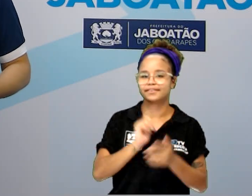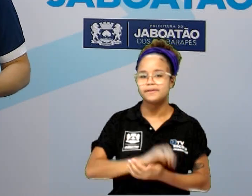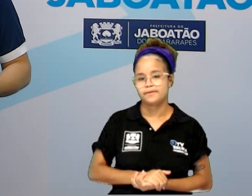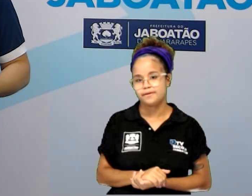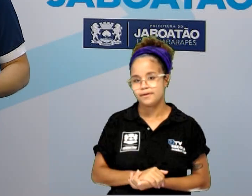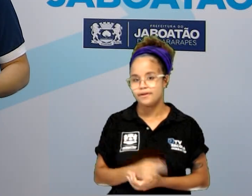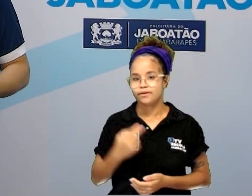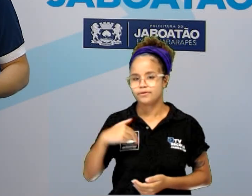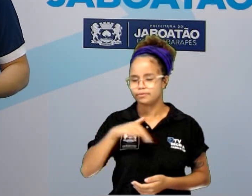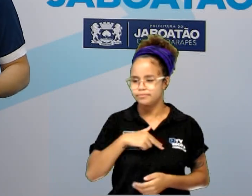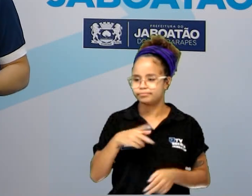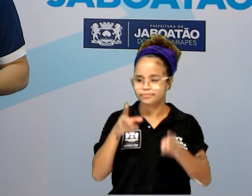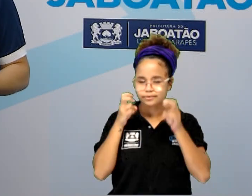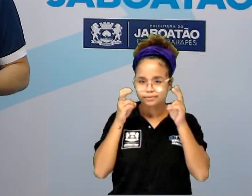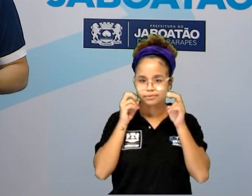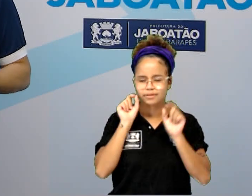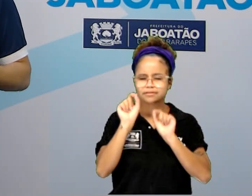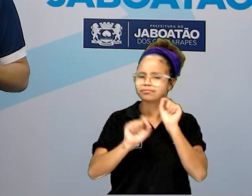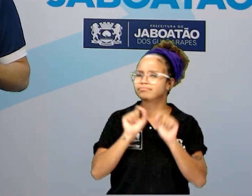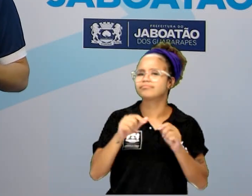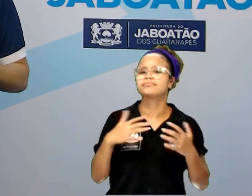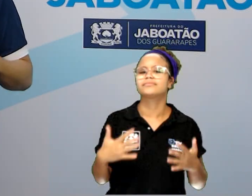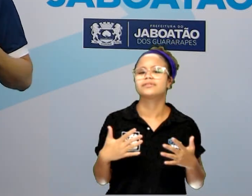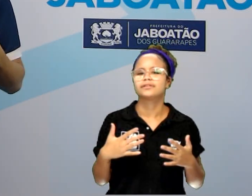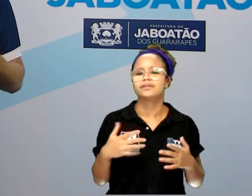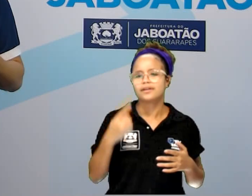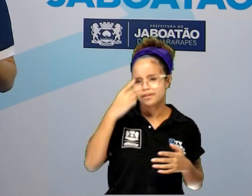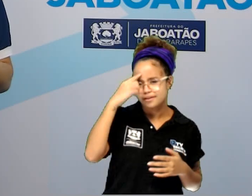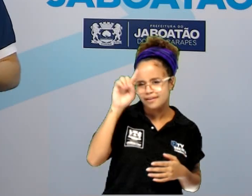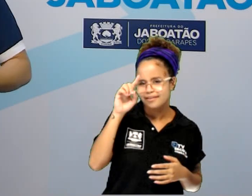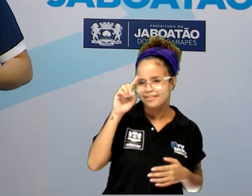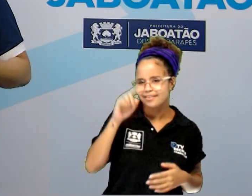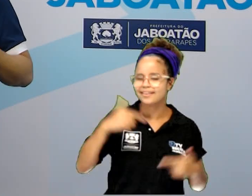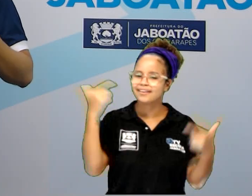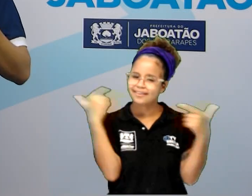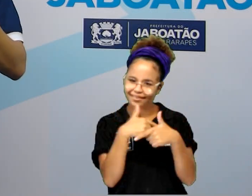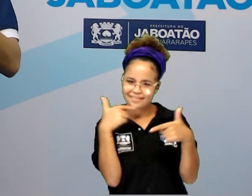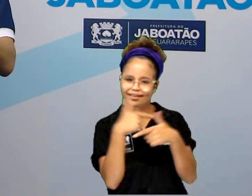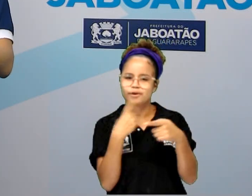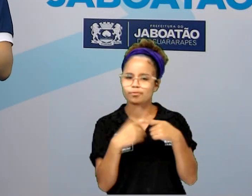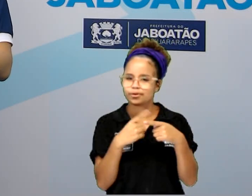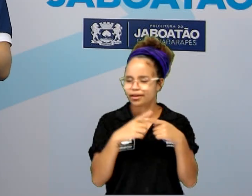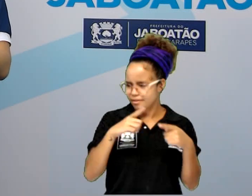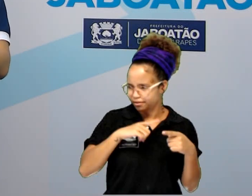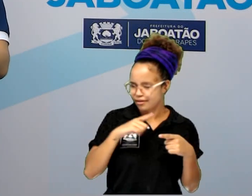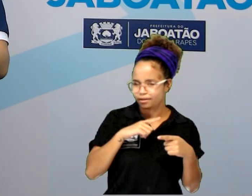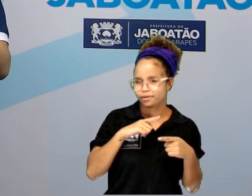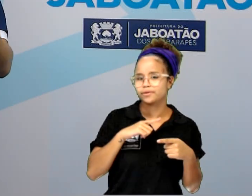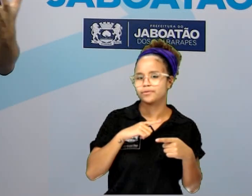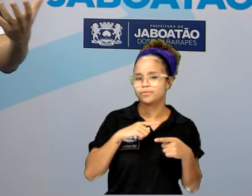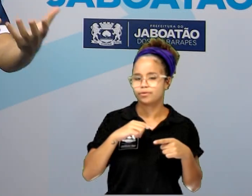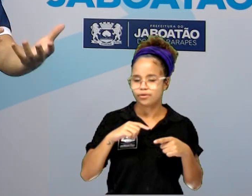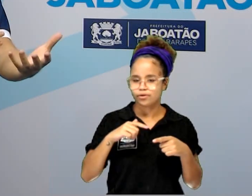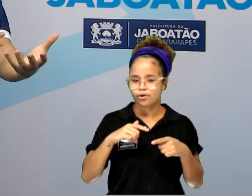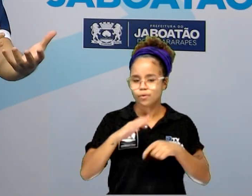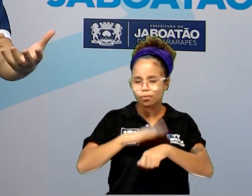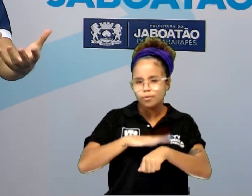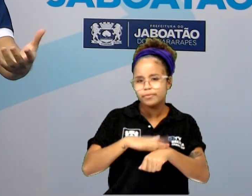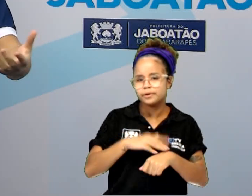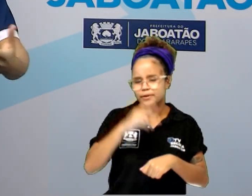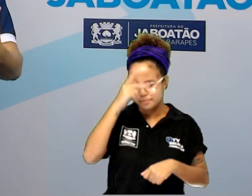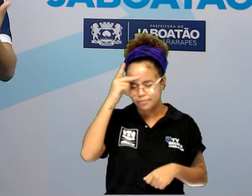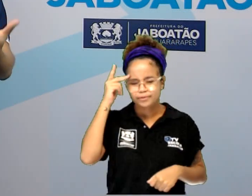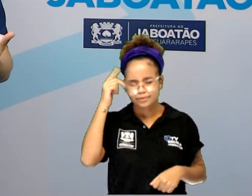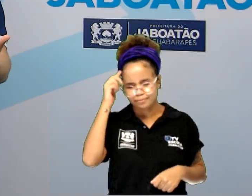a uma ideia de humor, porque a gente espera toda uma situação que ele queria se livrar do homem da televisão,